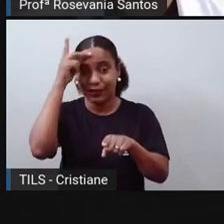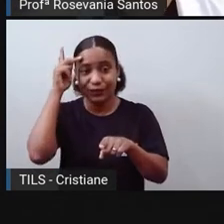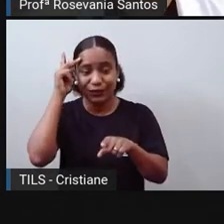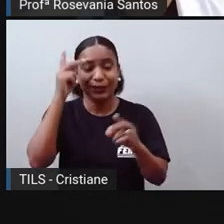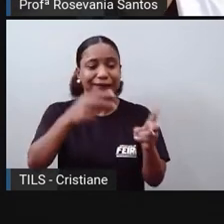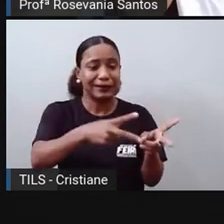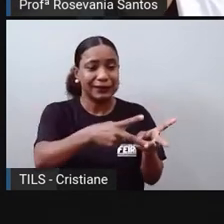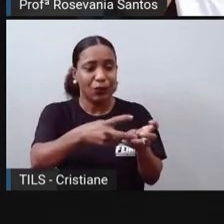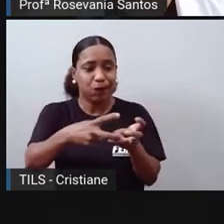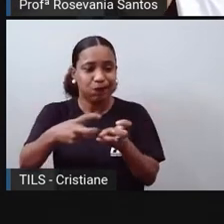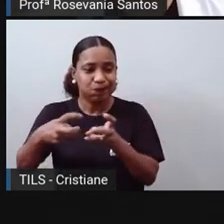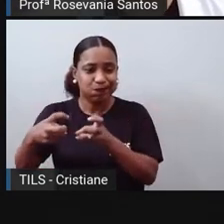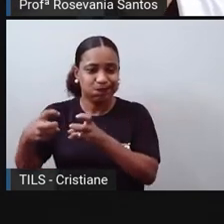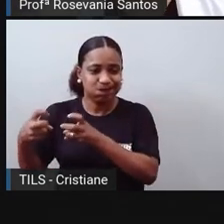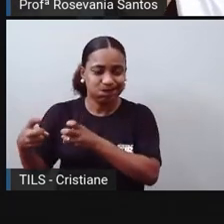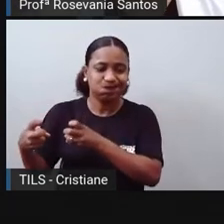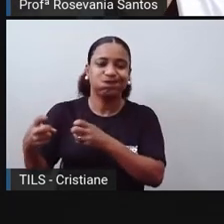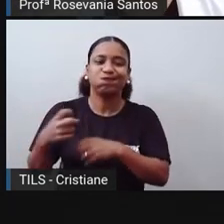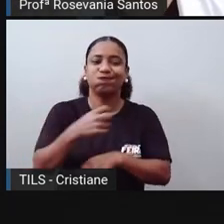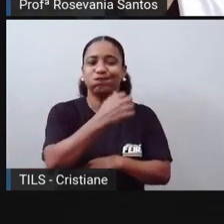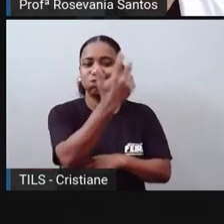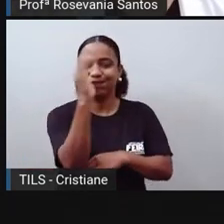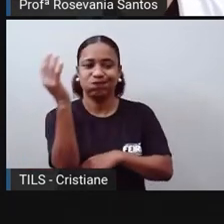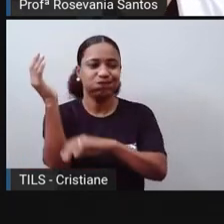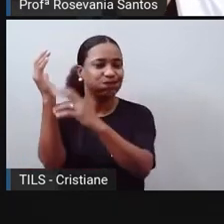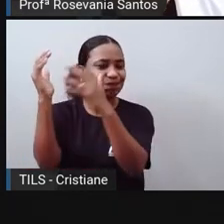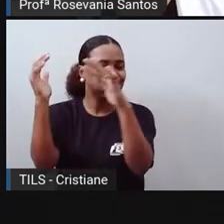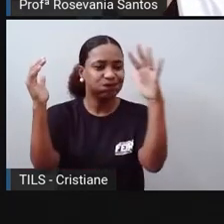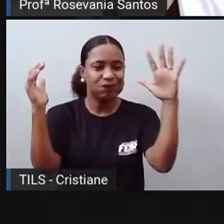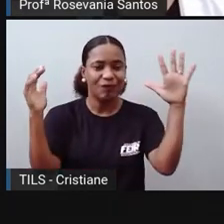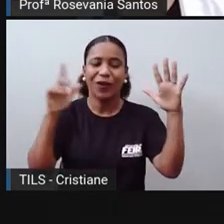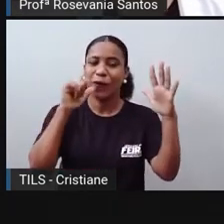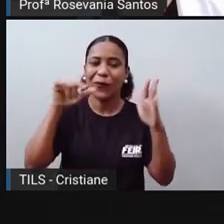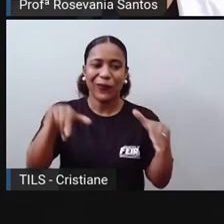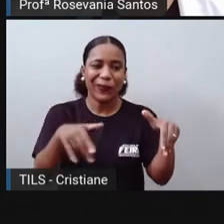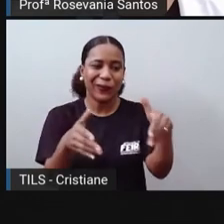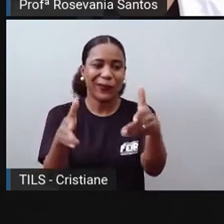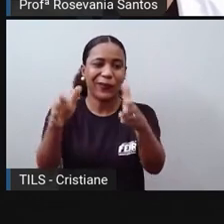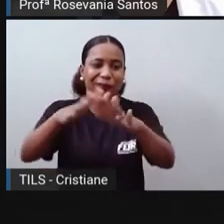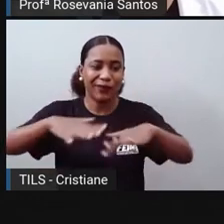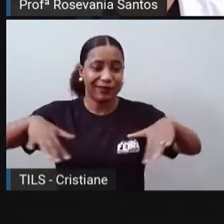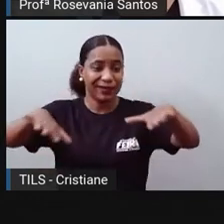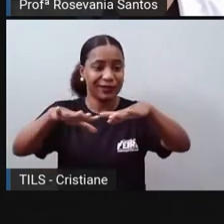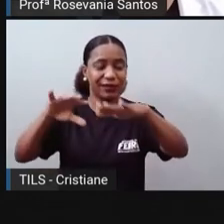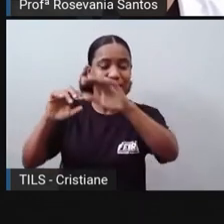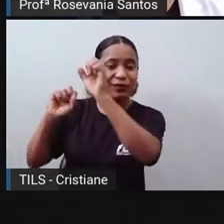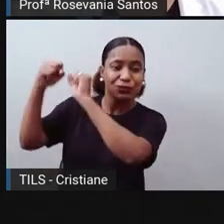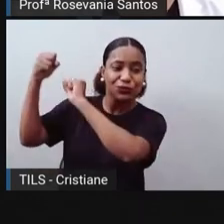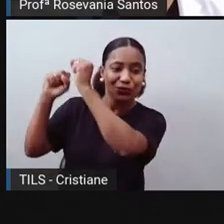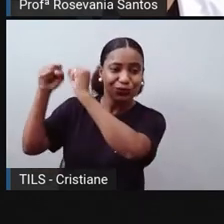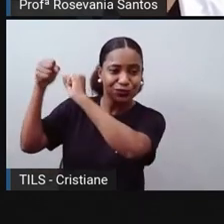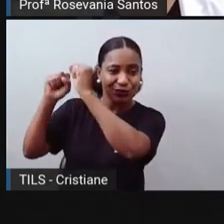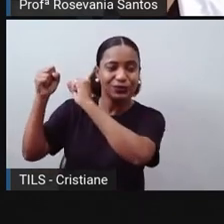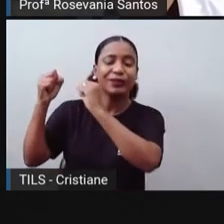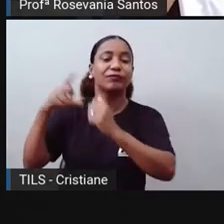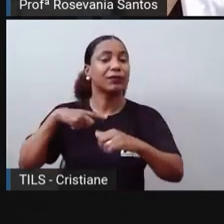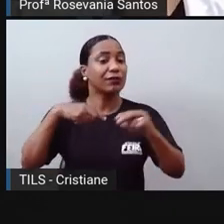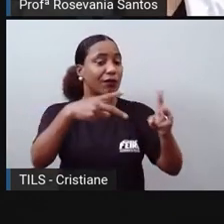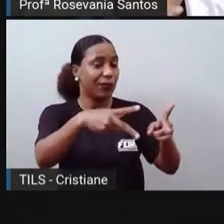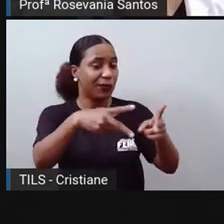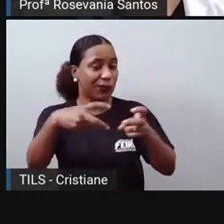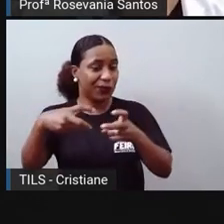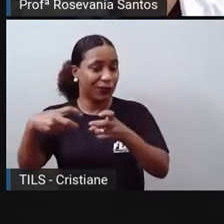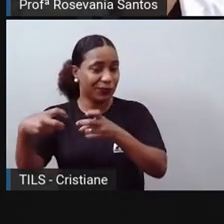principalmente, né, com a parte das indústrias, que você acaba, né, trabalhando mais e